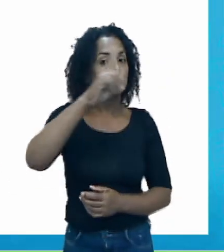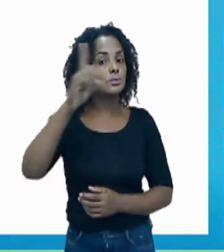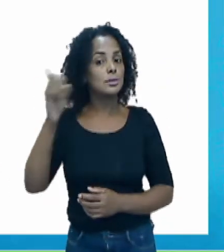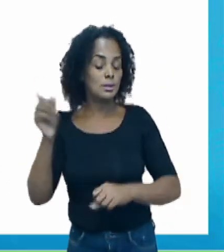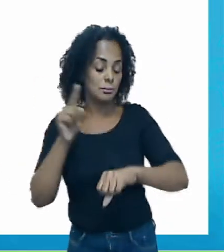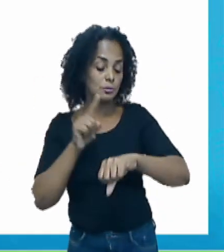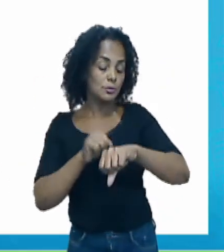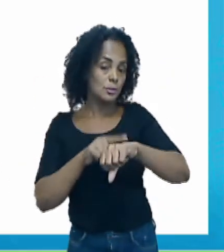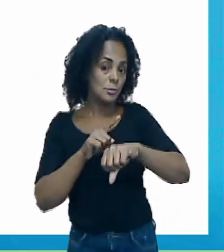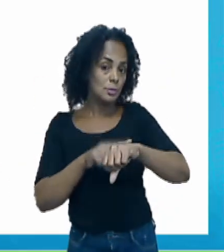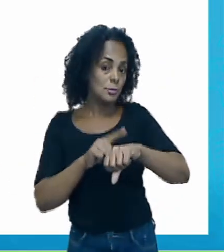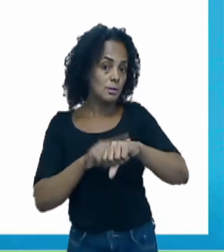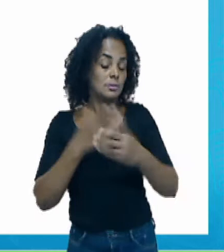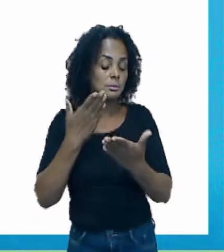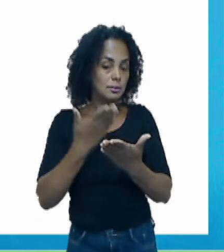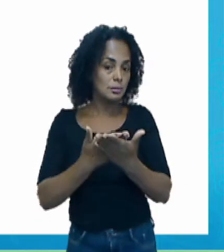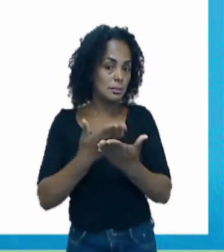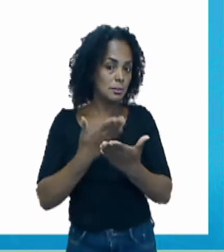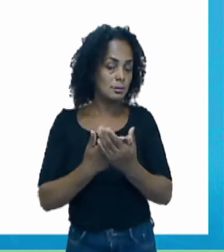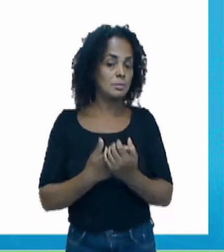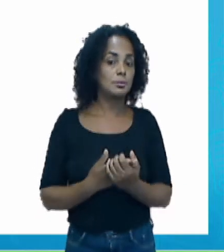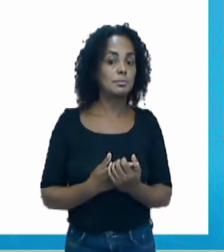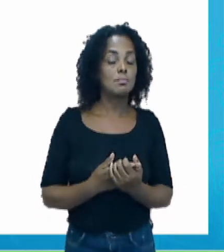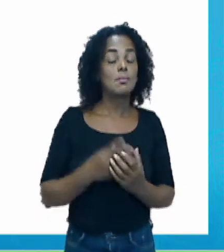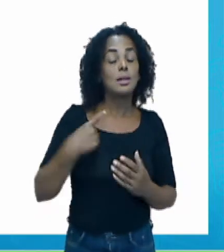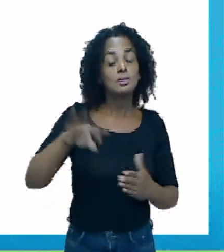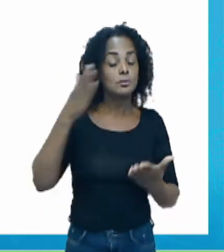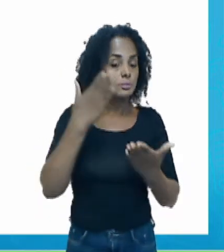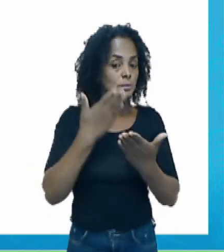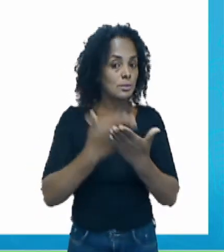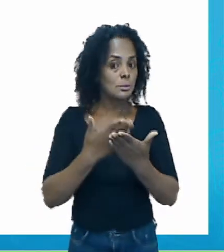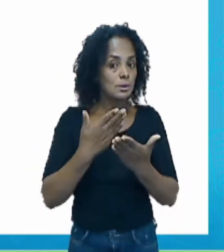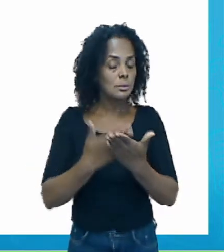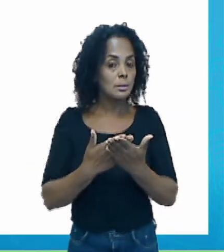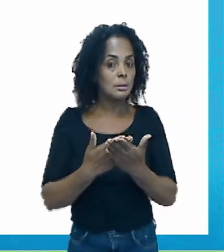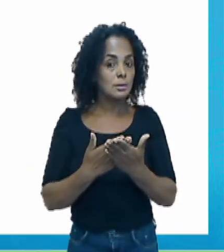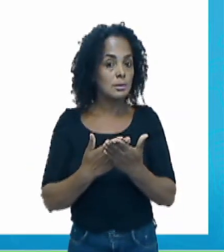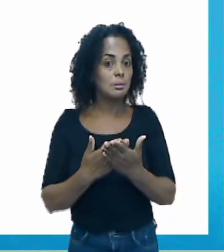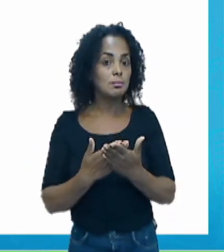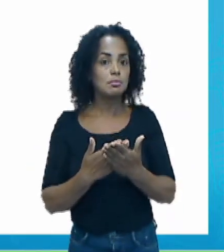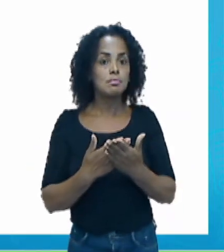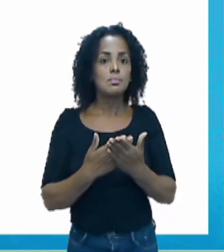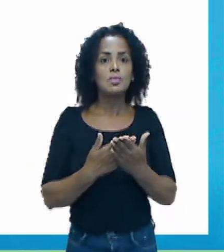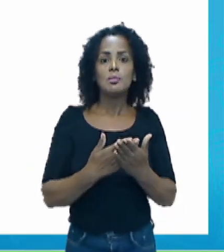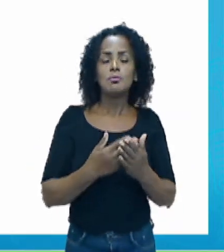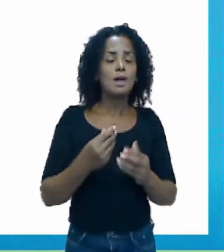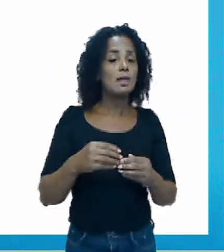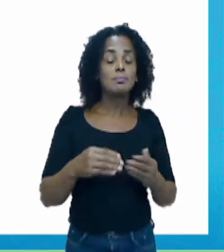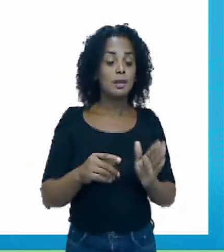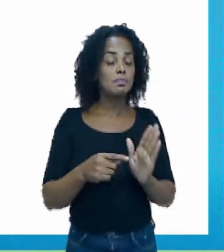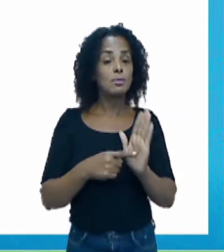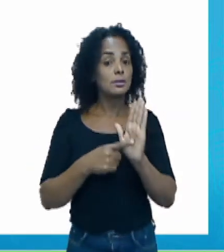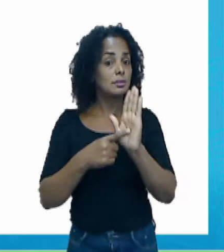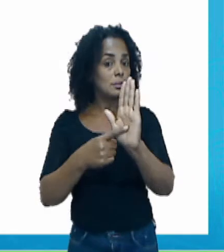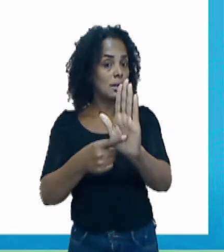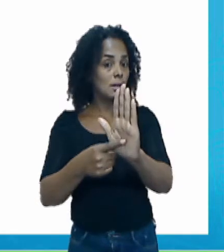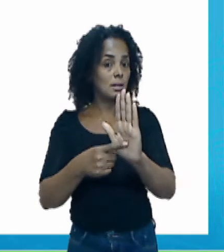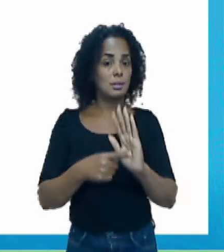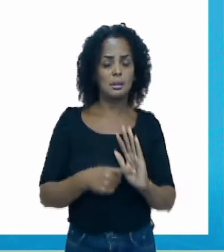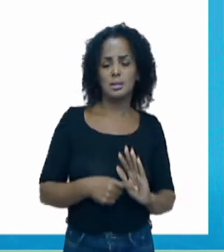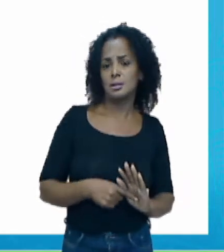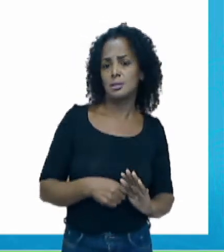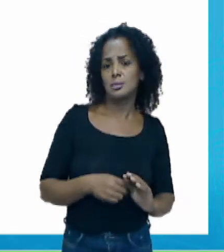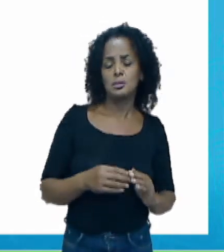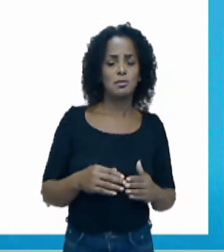e o horário da nossa aula que a sua escola previamente vai mandar, ou no